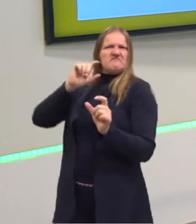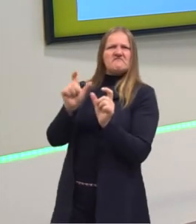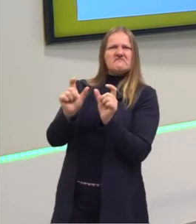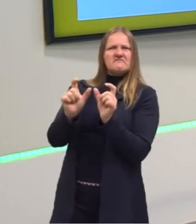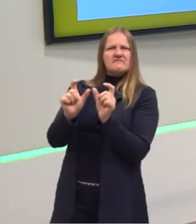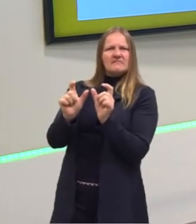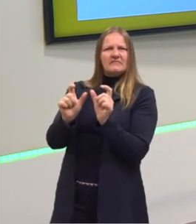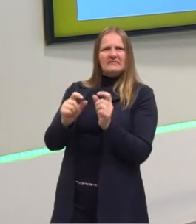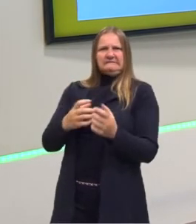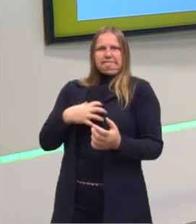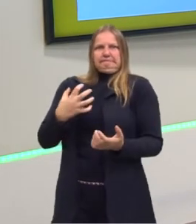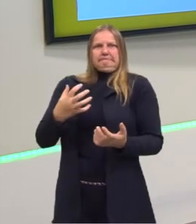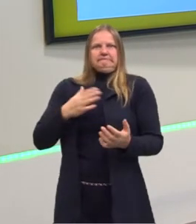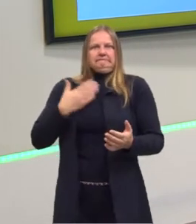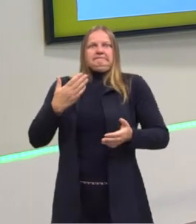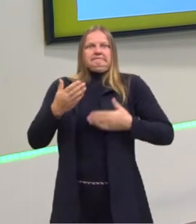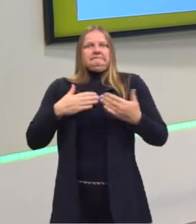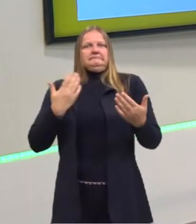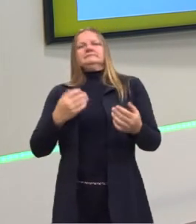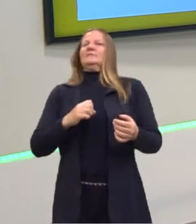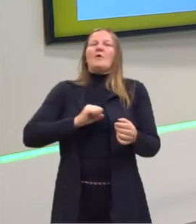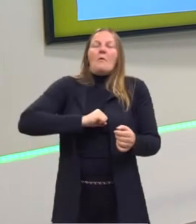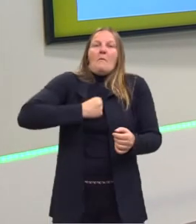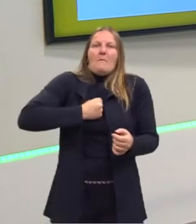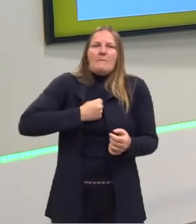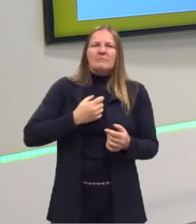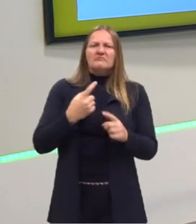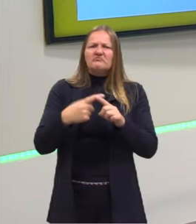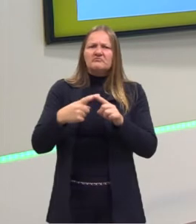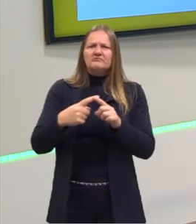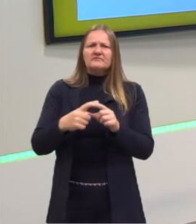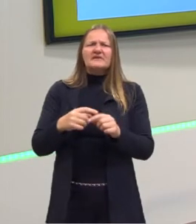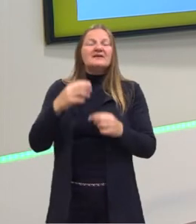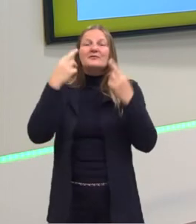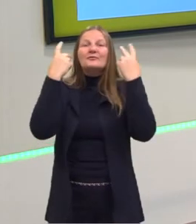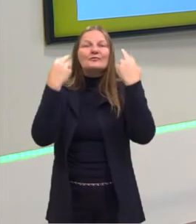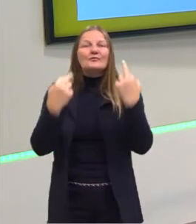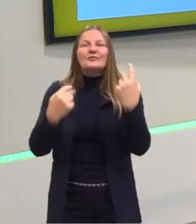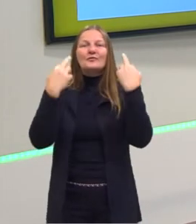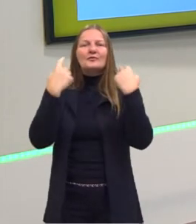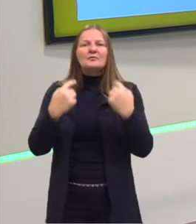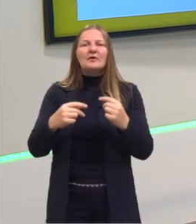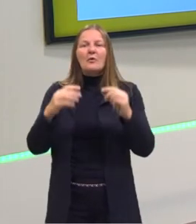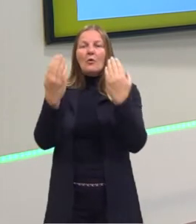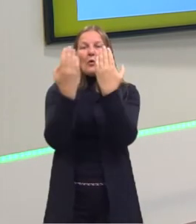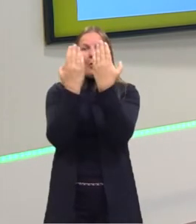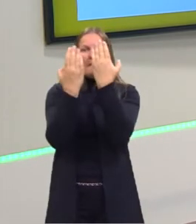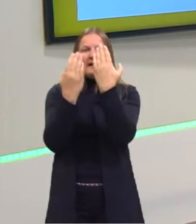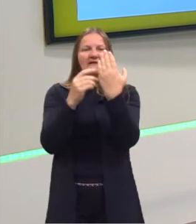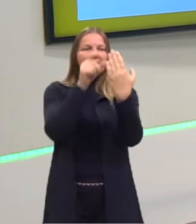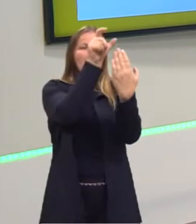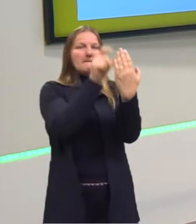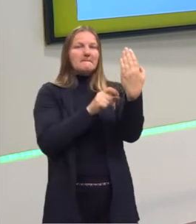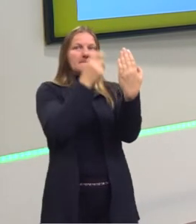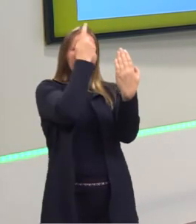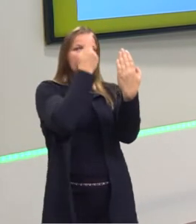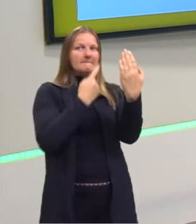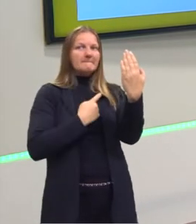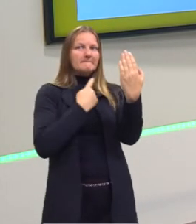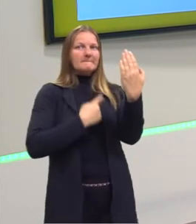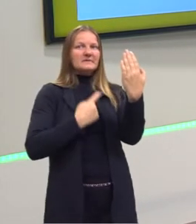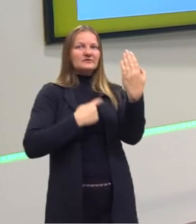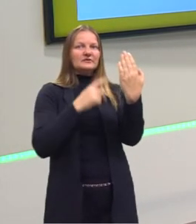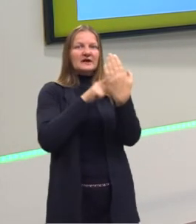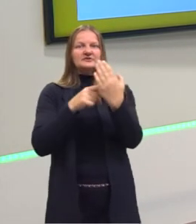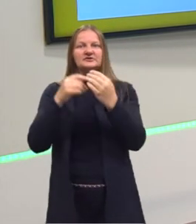que coisa grosseira. Isso aparecia. Por quê? Porque é normal fazer essa comparação de personagens com